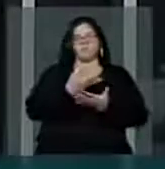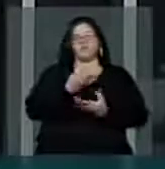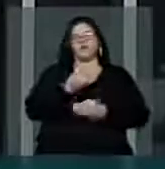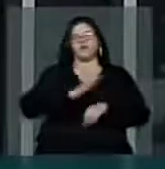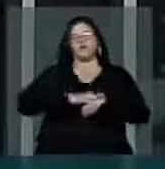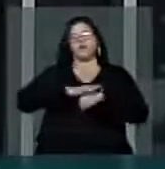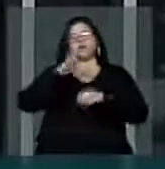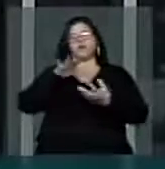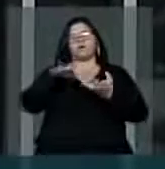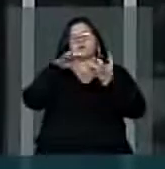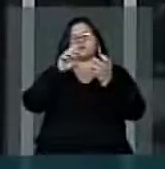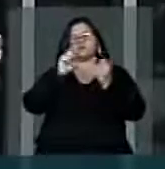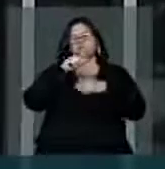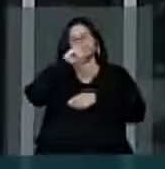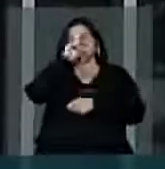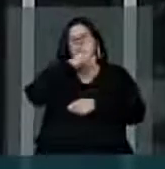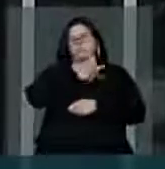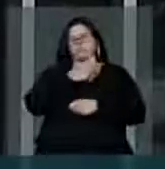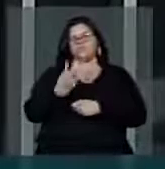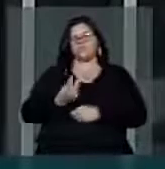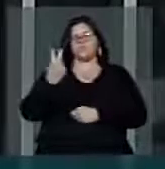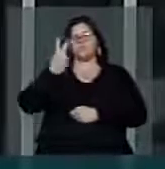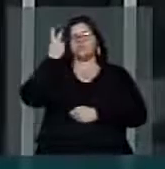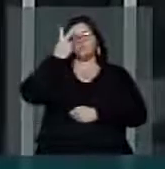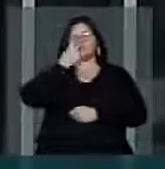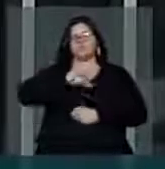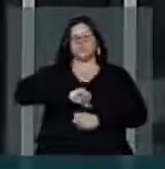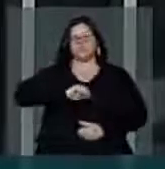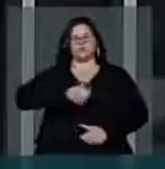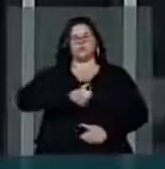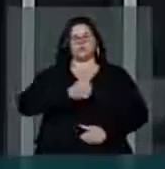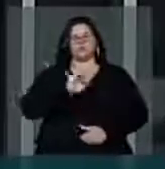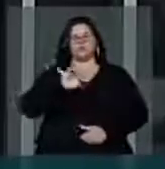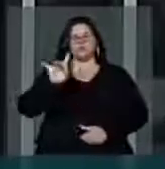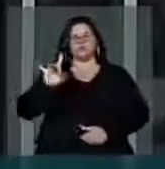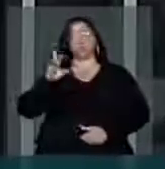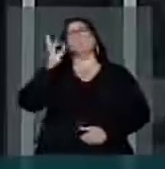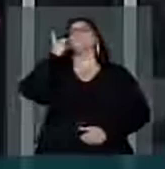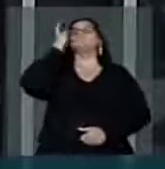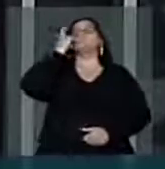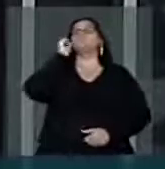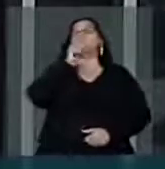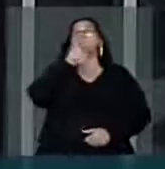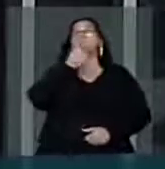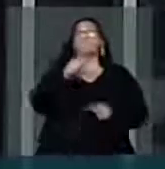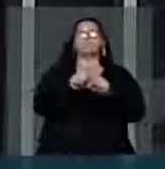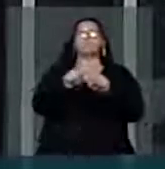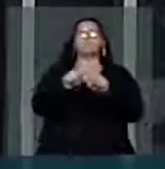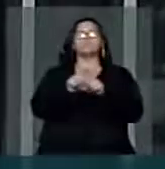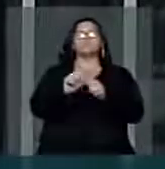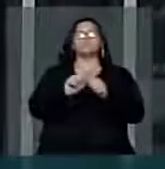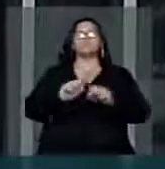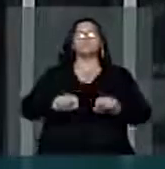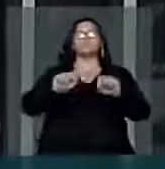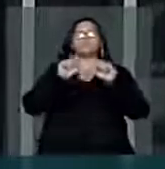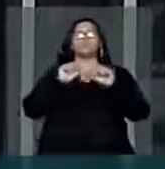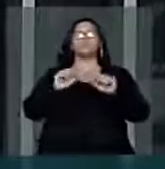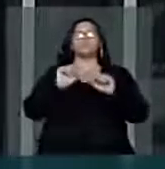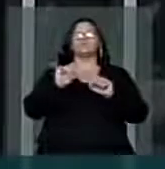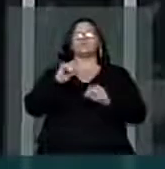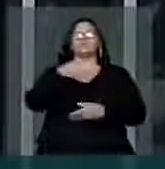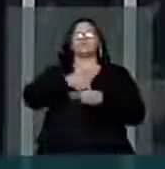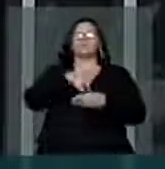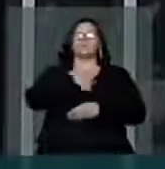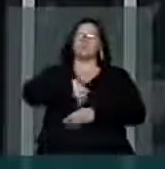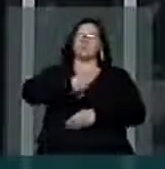autovalorizar, valorizar a autoestima de cada um dos senhores e senhores deputados, fazendo com que aquilo que seja votado por esta